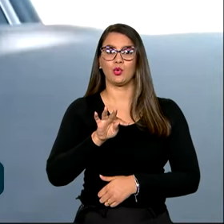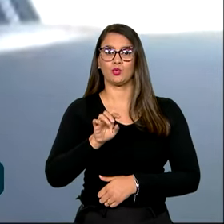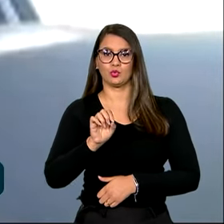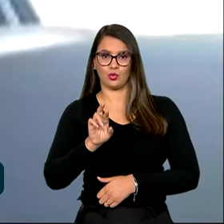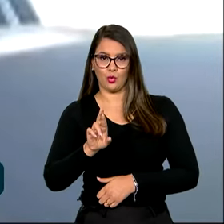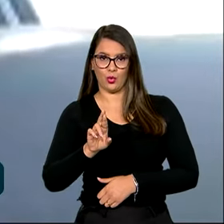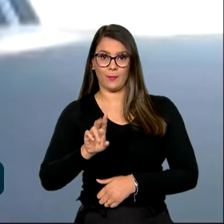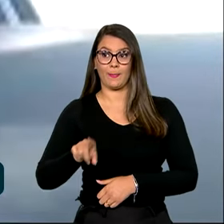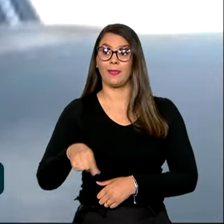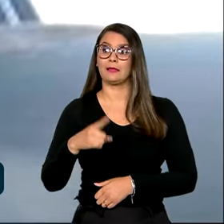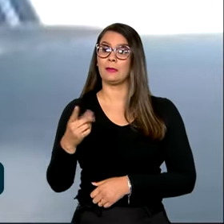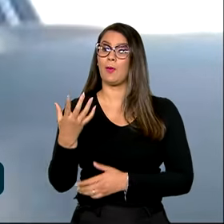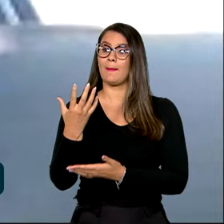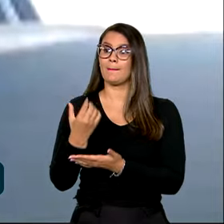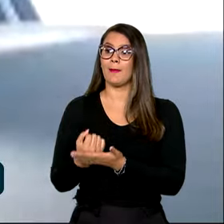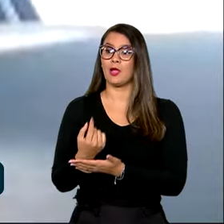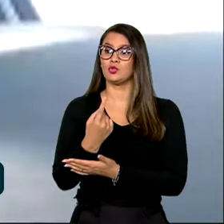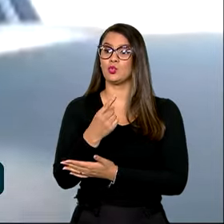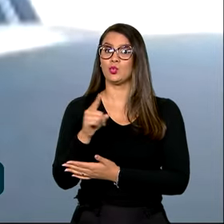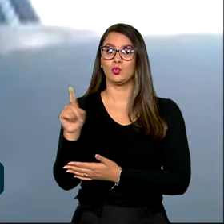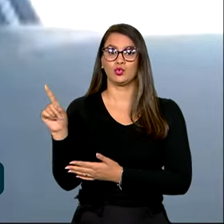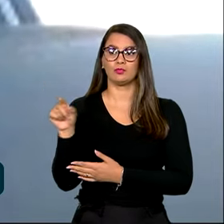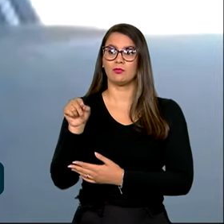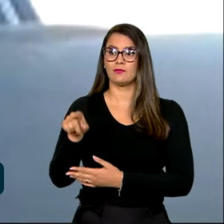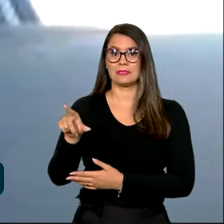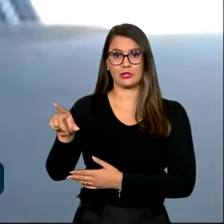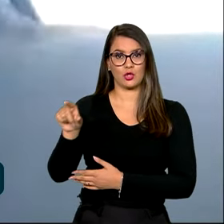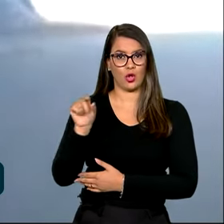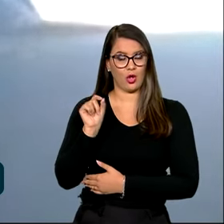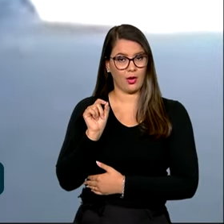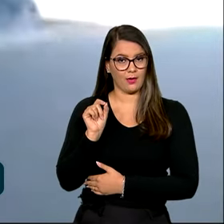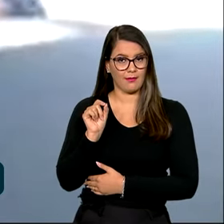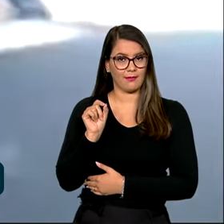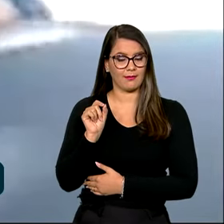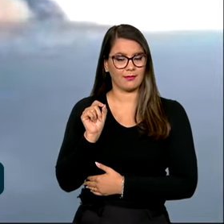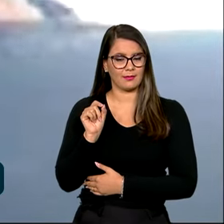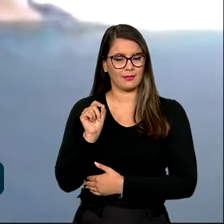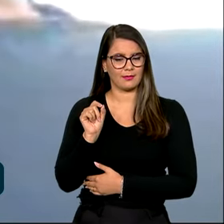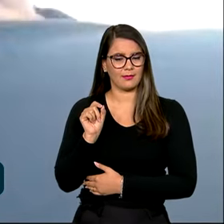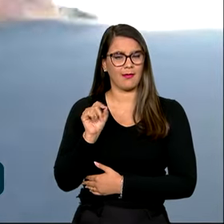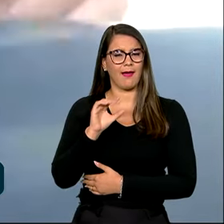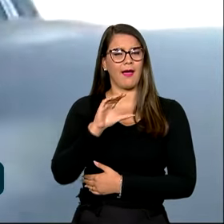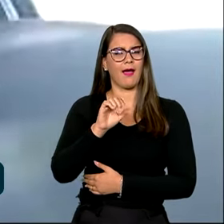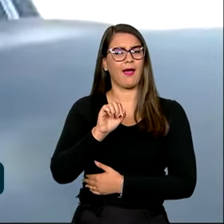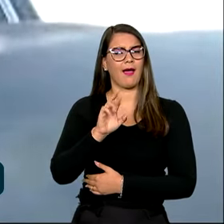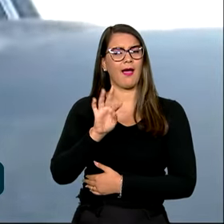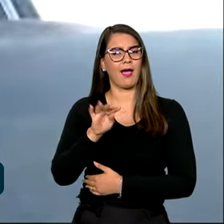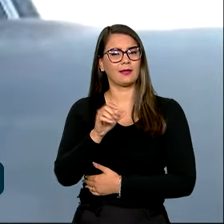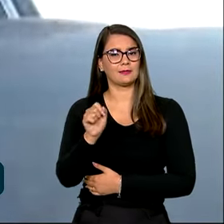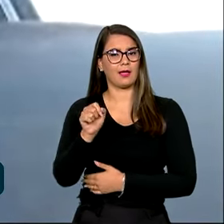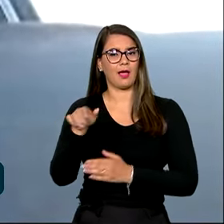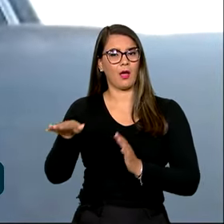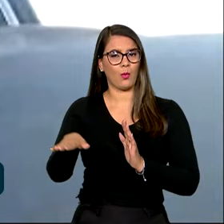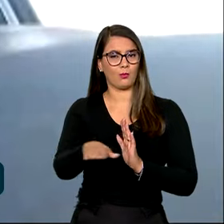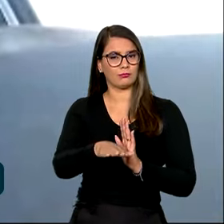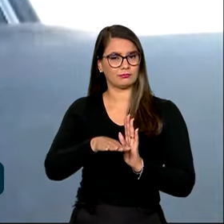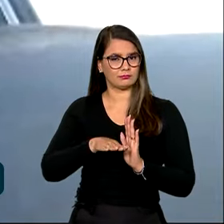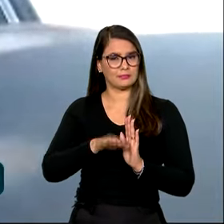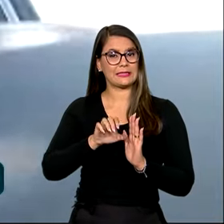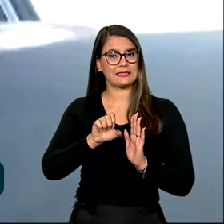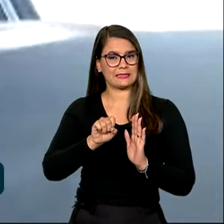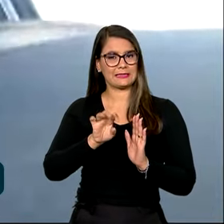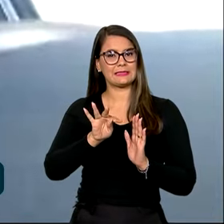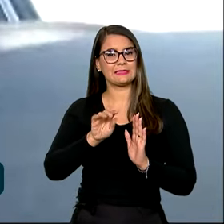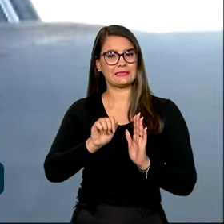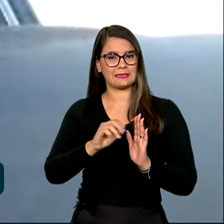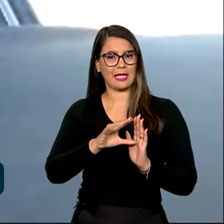depois de ir lá embaixo, o último que você escolhe, é cartão de estacionamento. Aí você